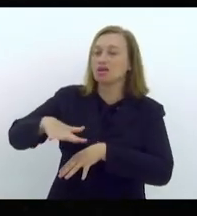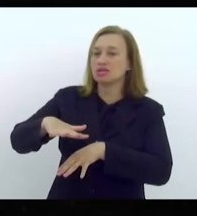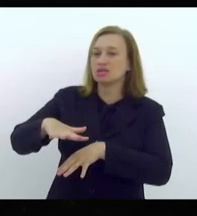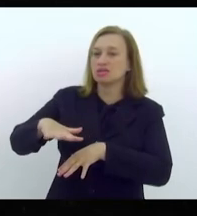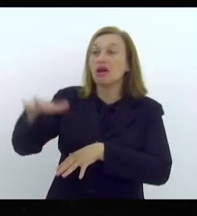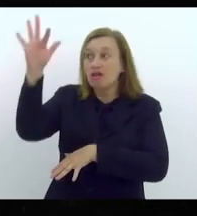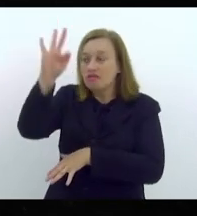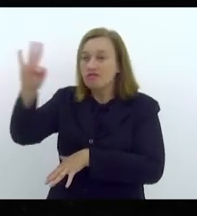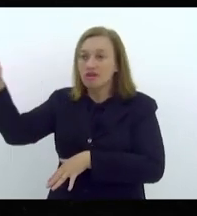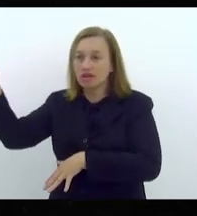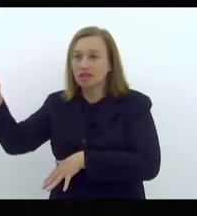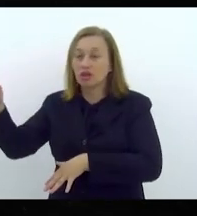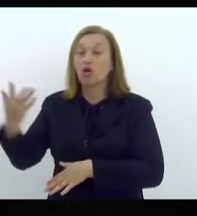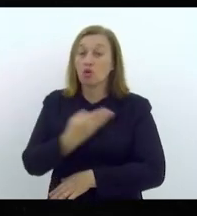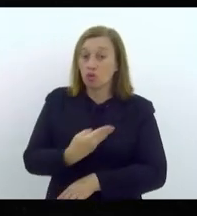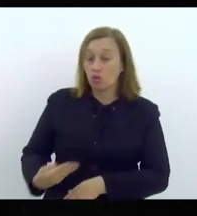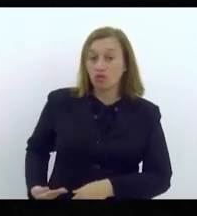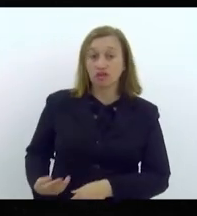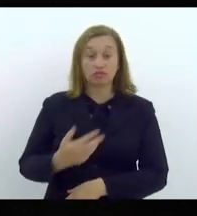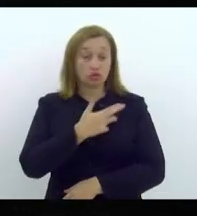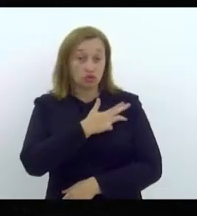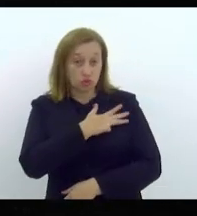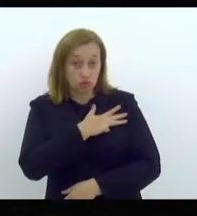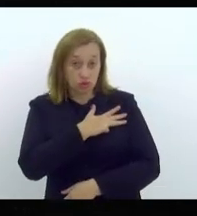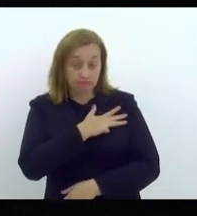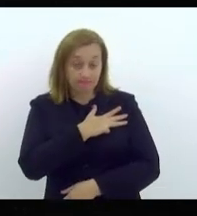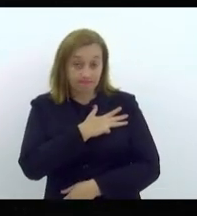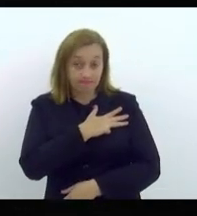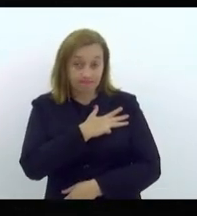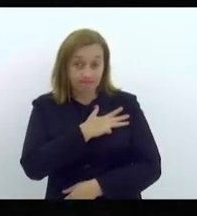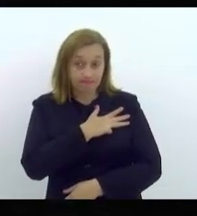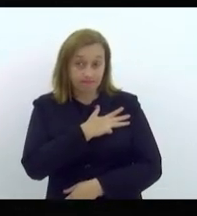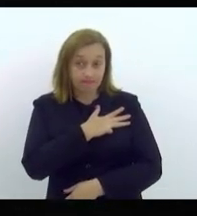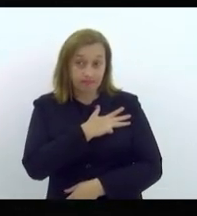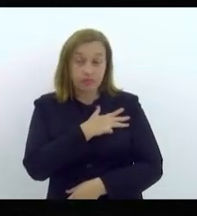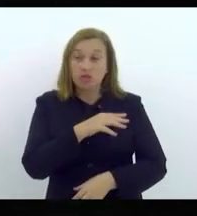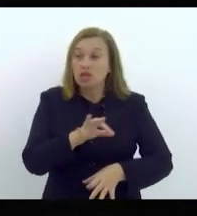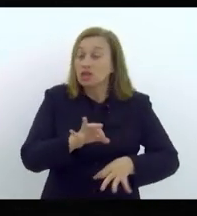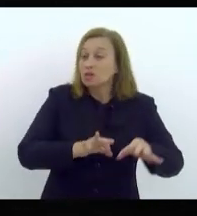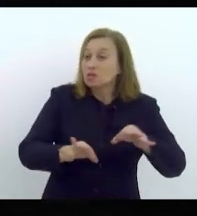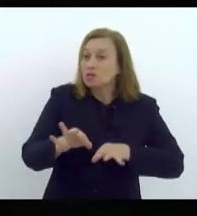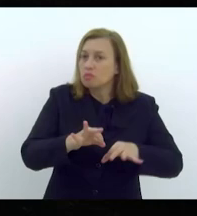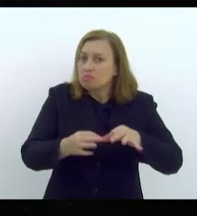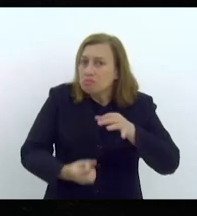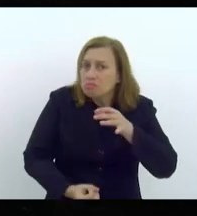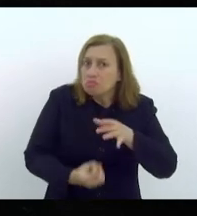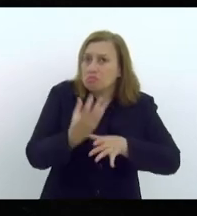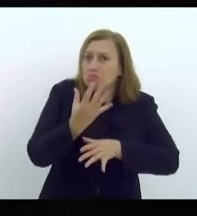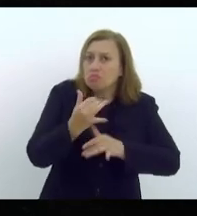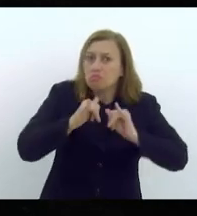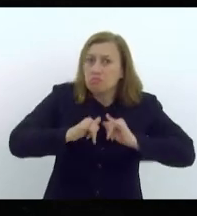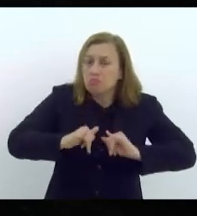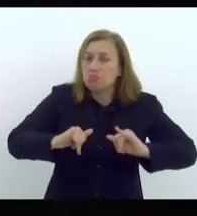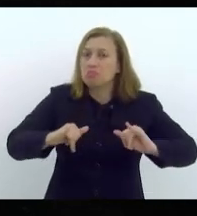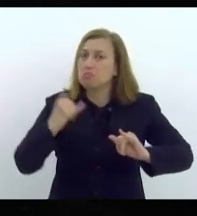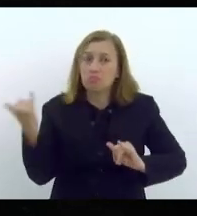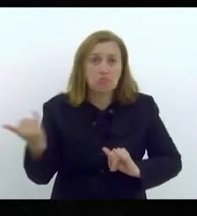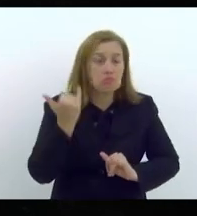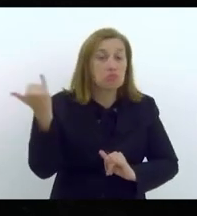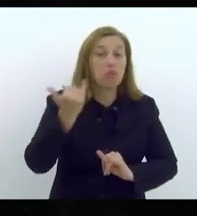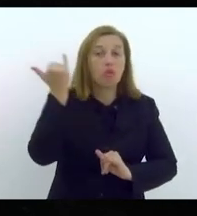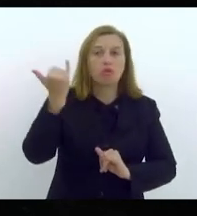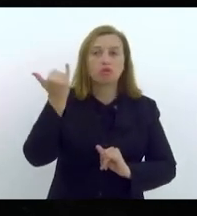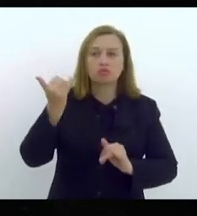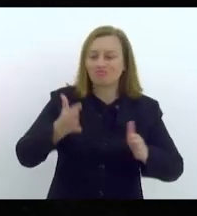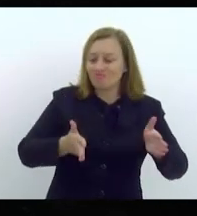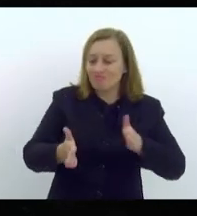nosso presidente, Luiz Inácio Lua da Silva, lançou um programa muito importante porque durante